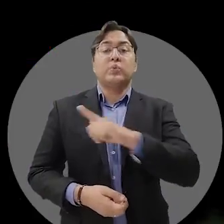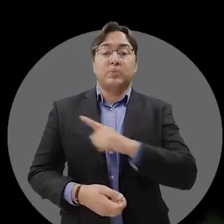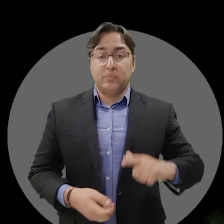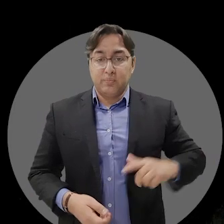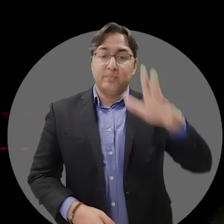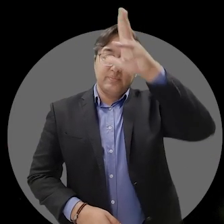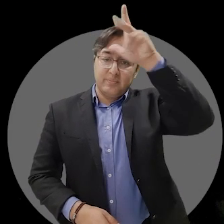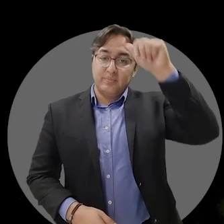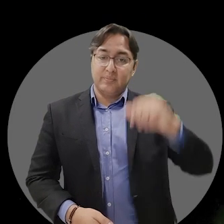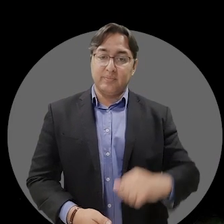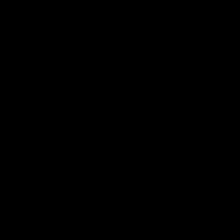Governo de Mato Grosso.